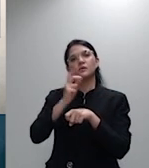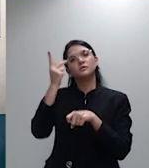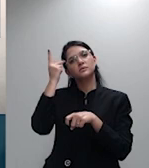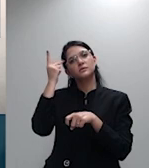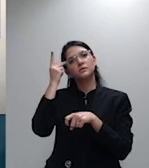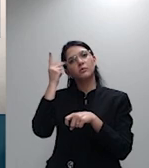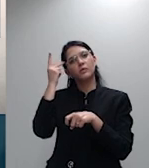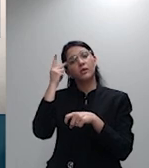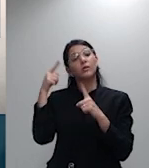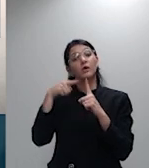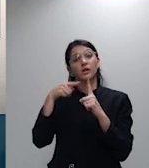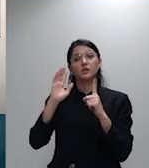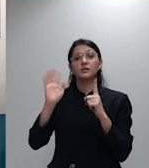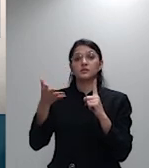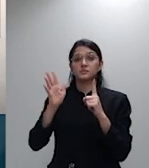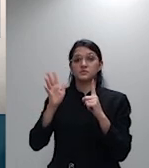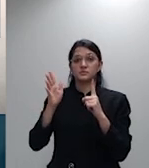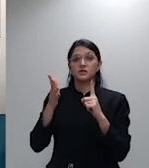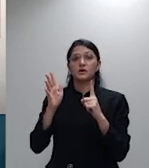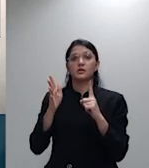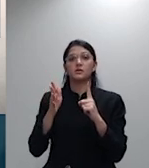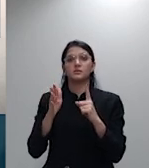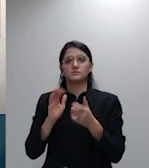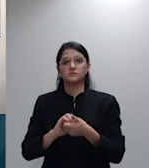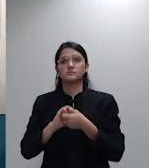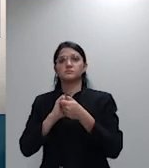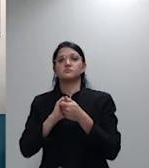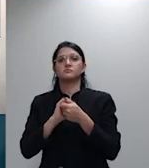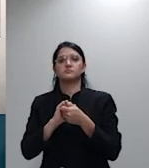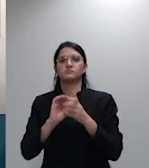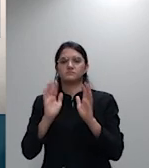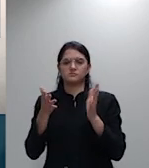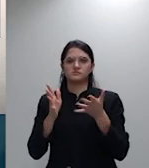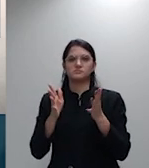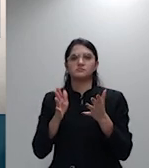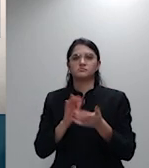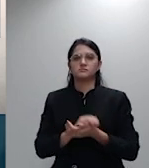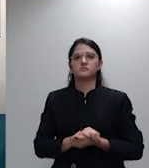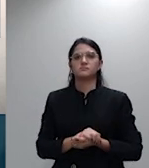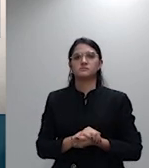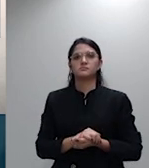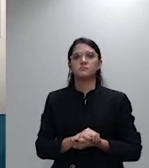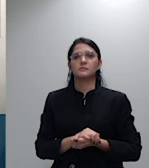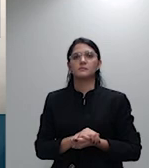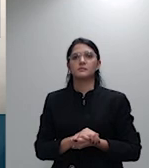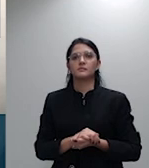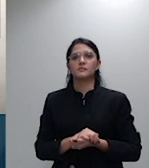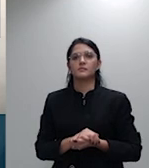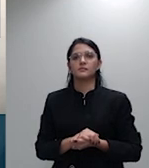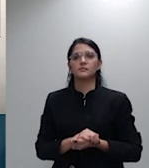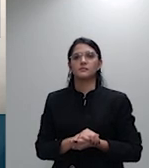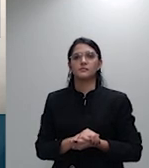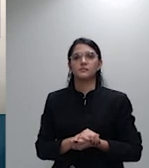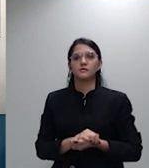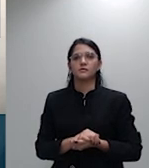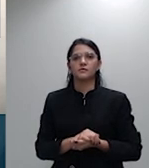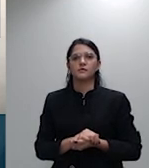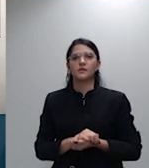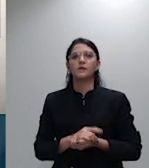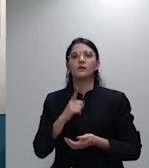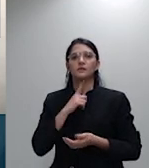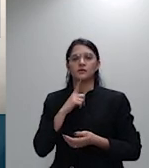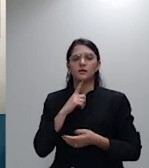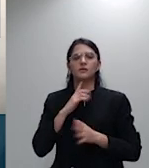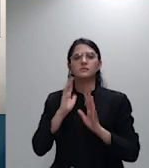a merecida saudação por parte do doutor Walter Fayard eu passo a palavra então desde logo ao